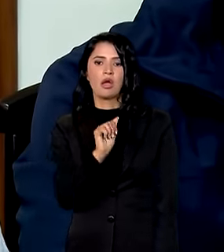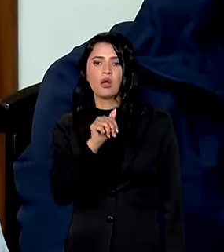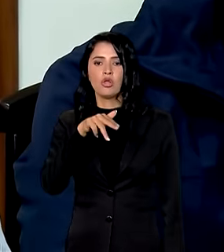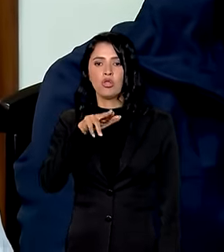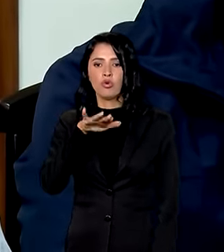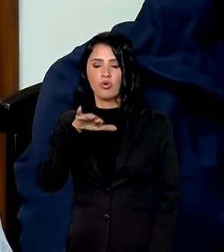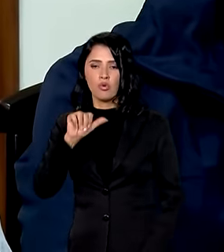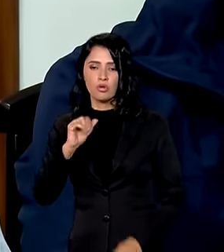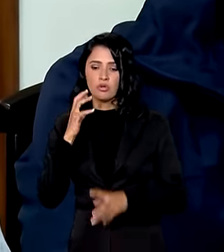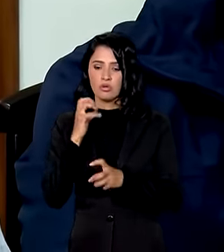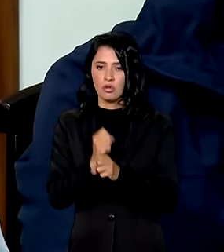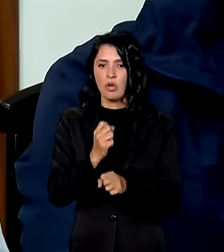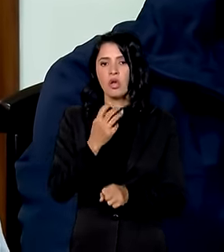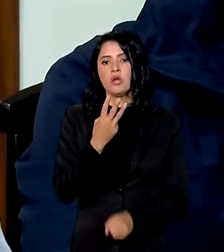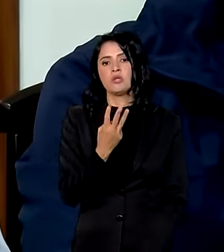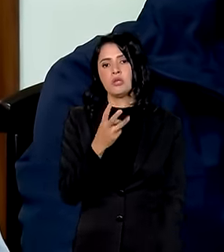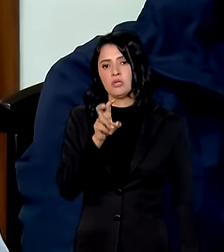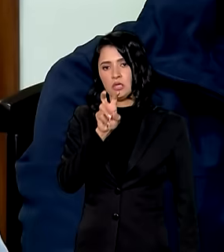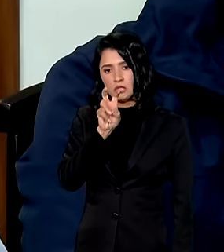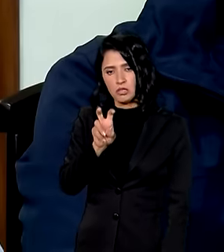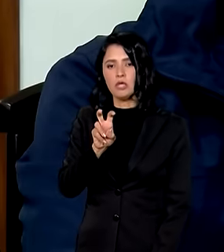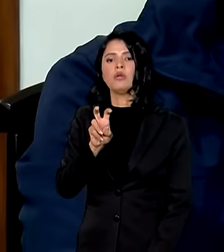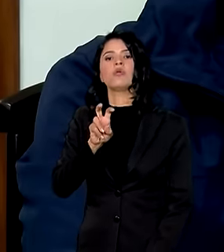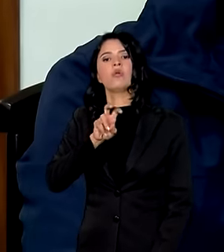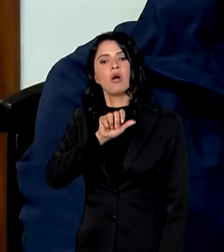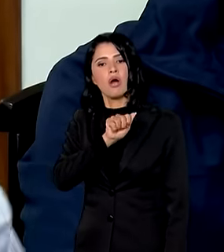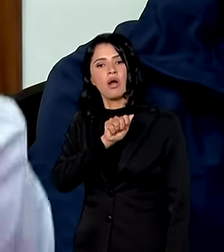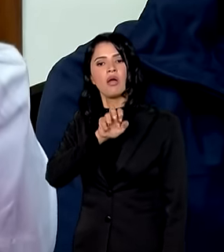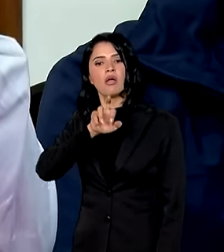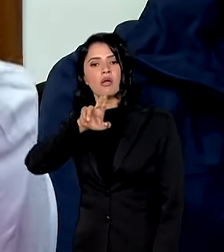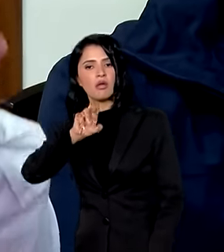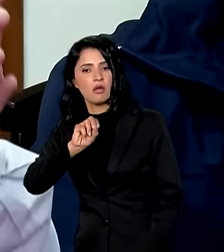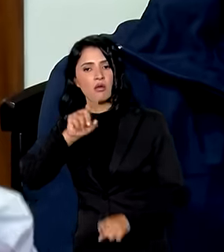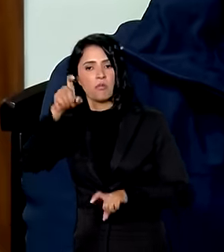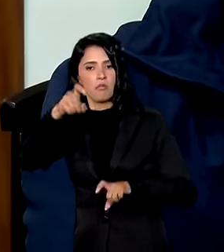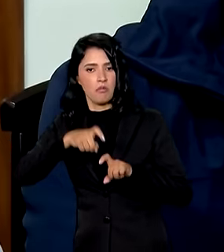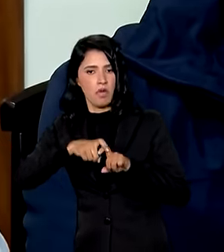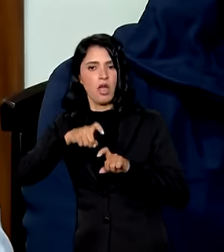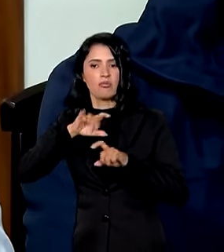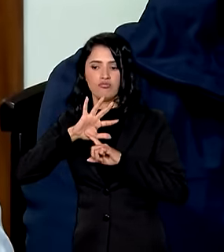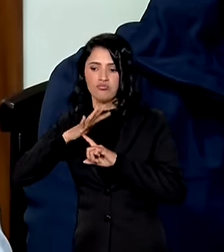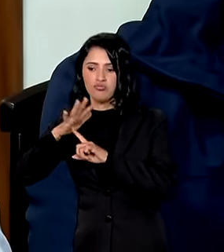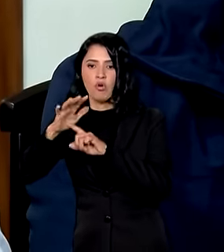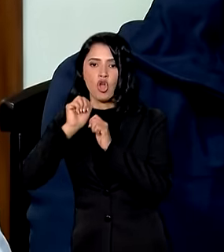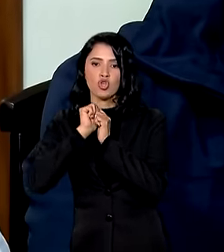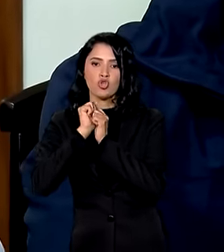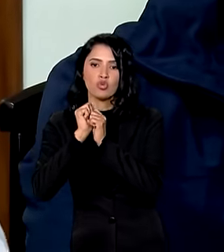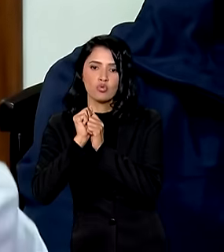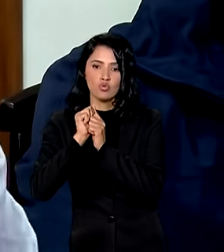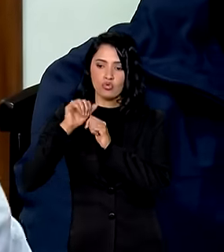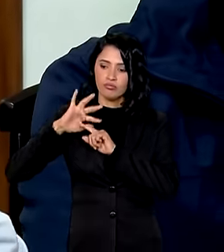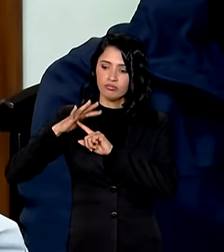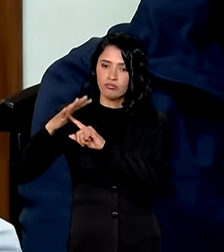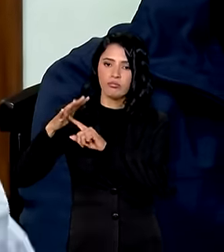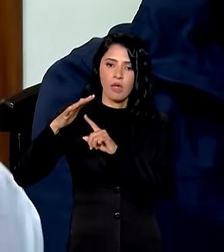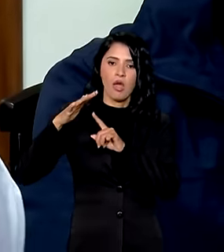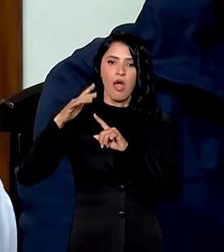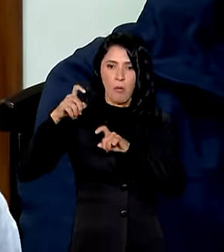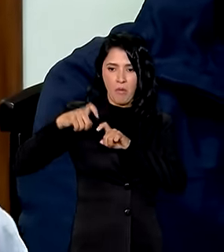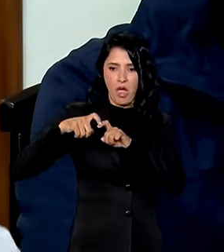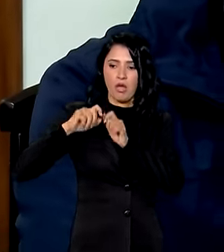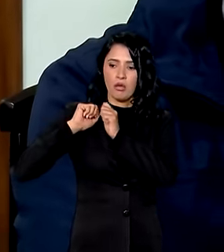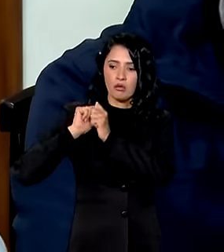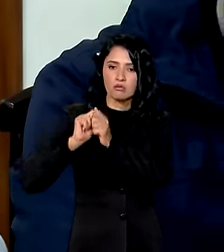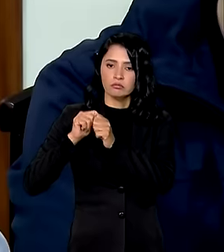35 aeromédicos que tem esse papel de junto com os helicópteros executarem trabalhos de atendimento de